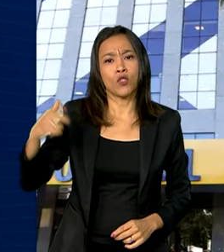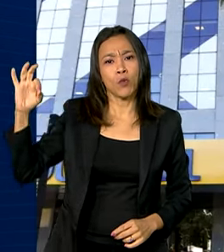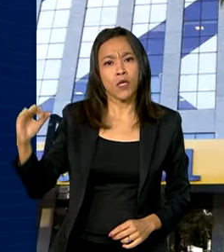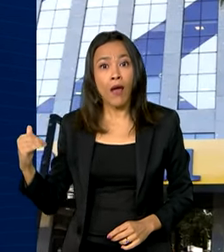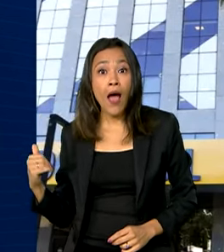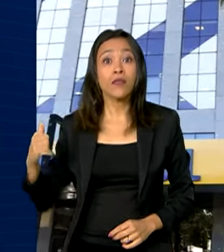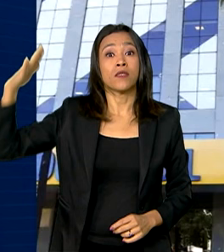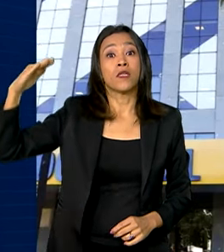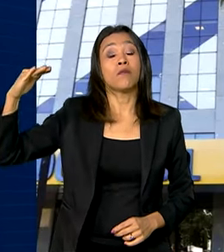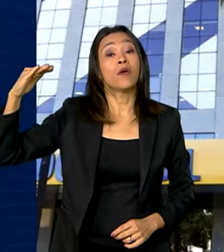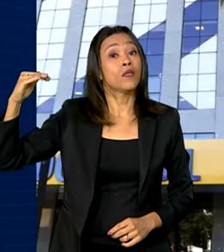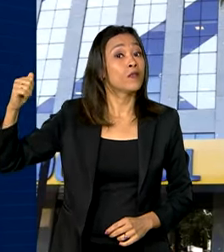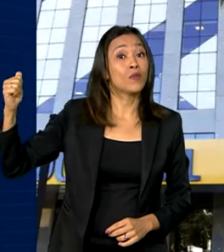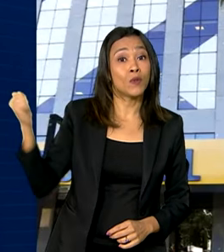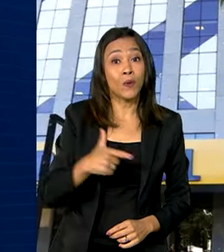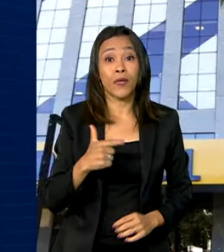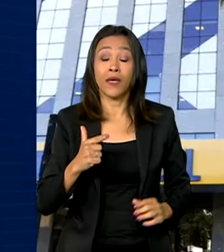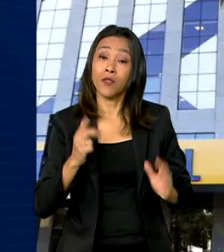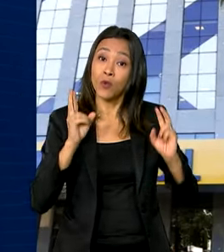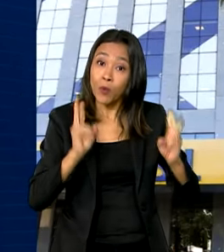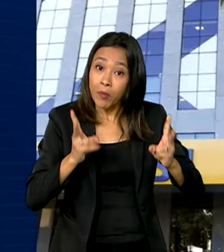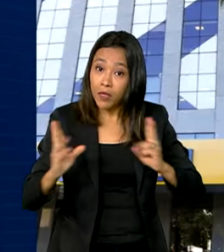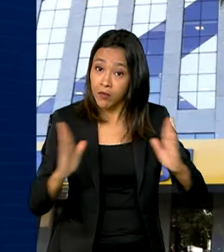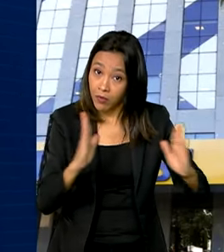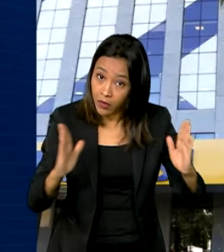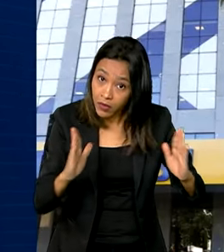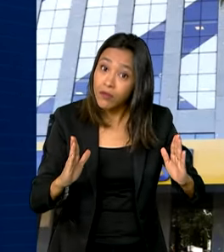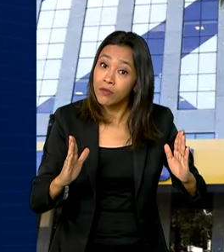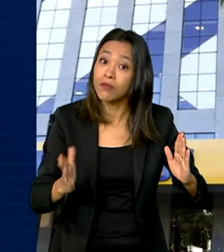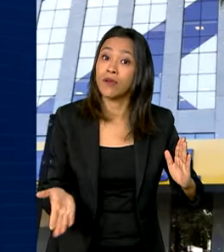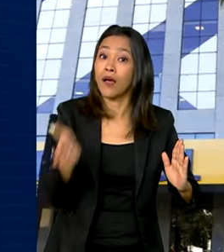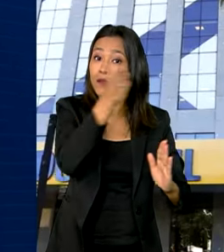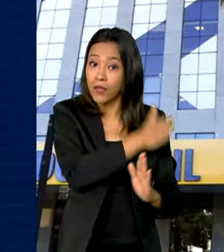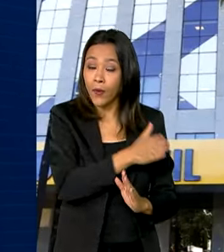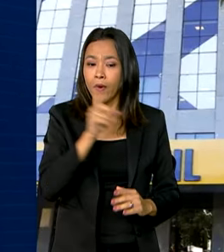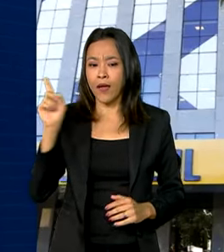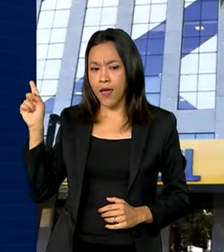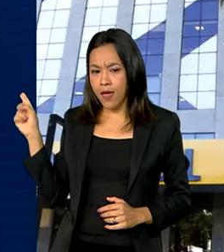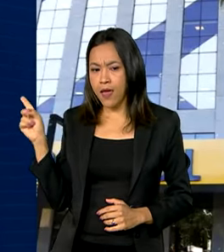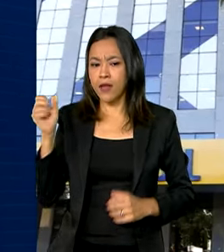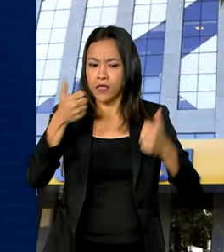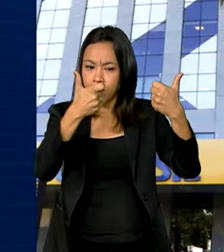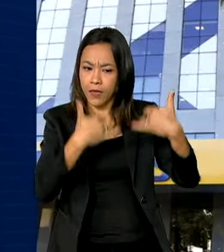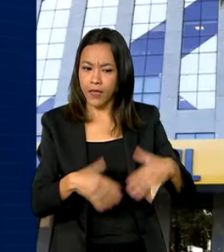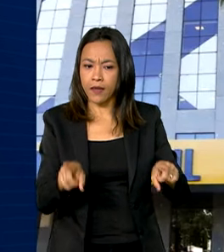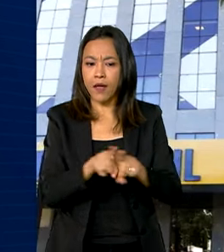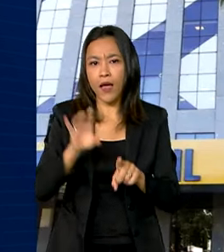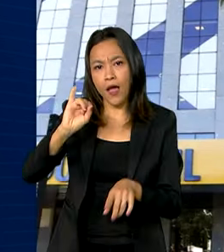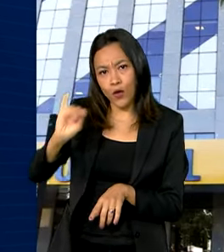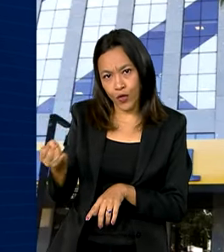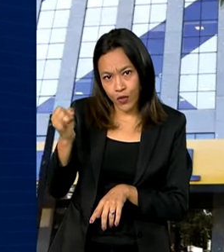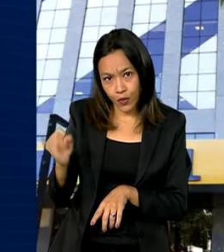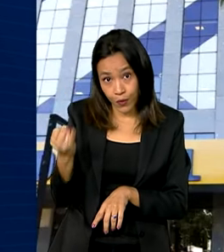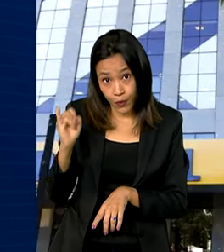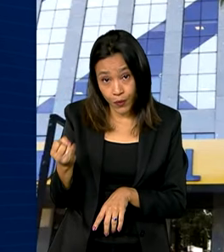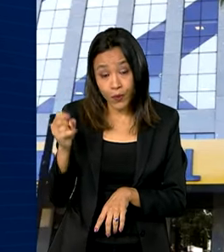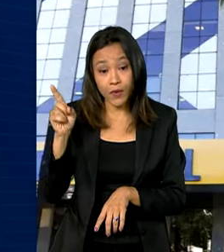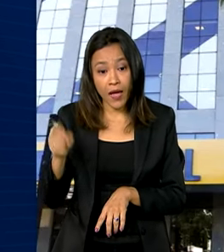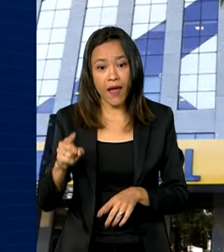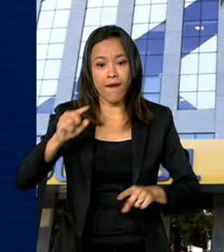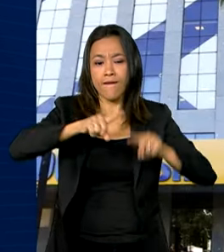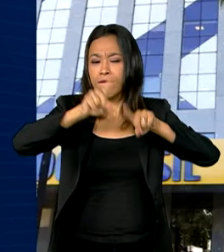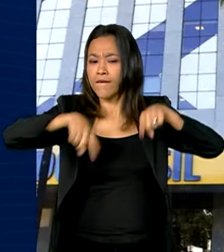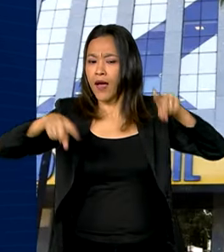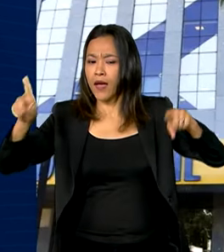ao mesmo período do ciclo passado. As taxas de juros competitivas variam entre